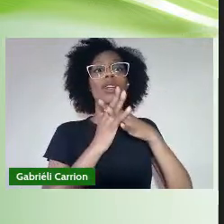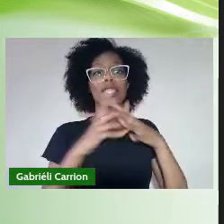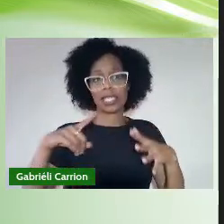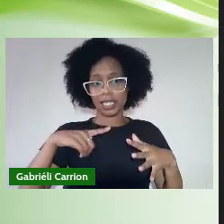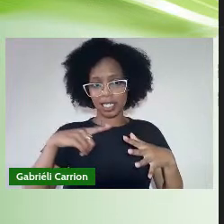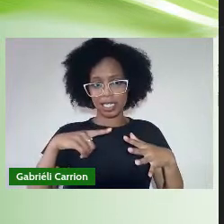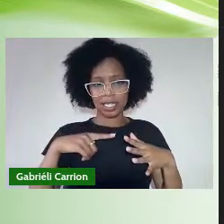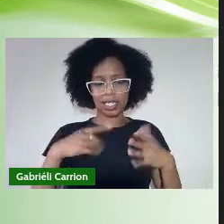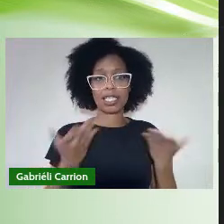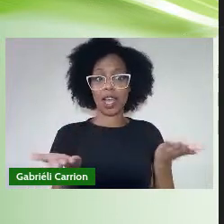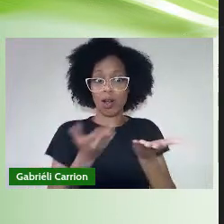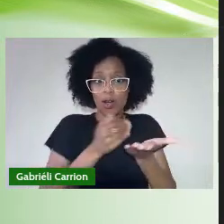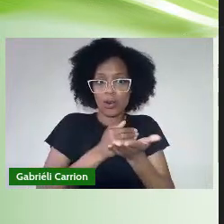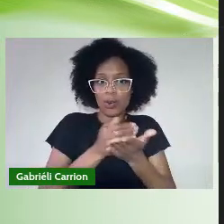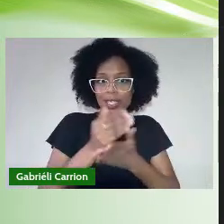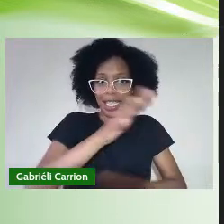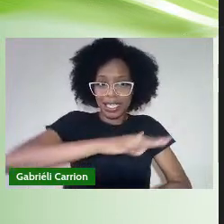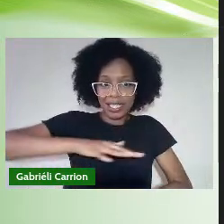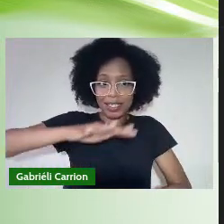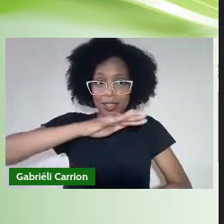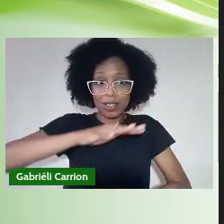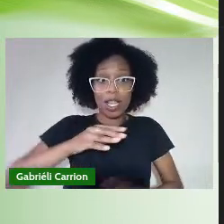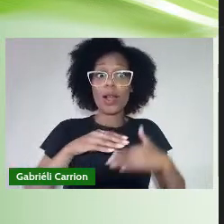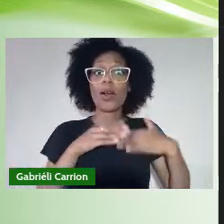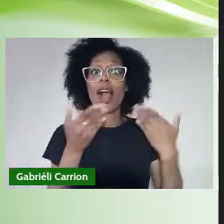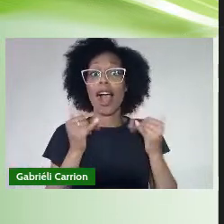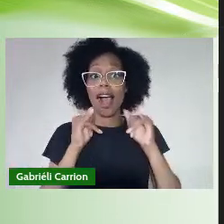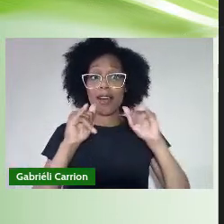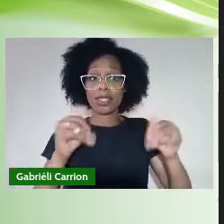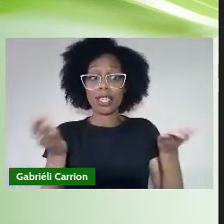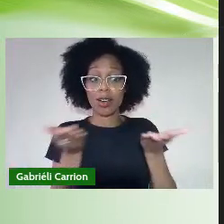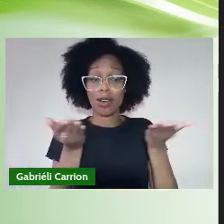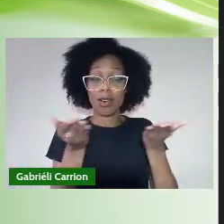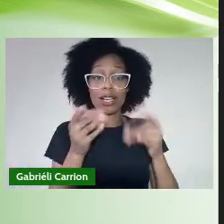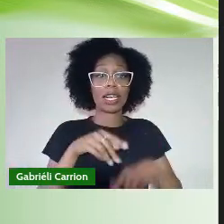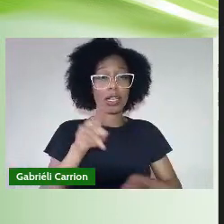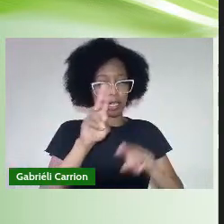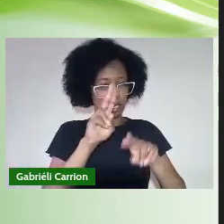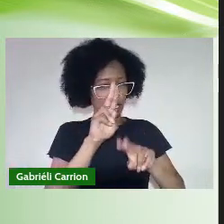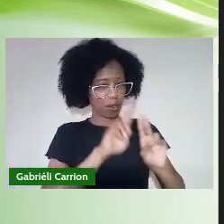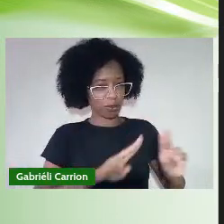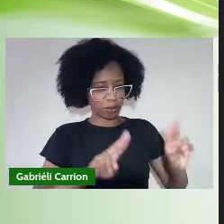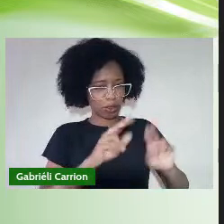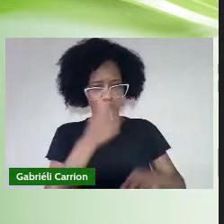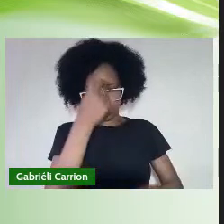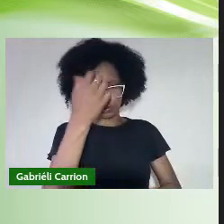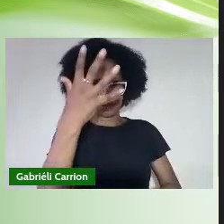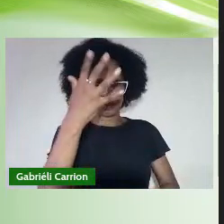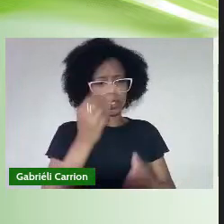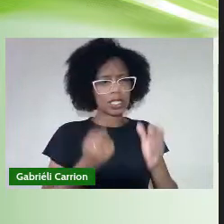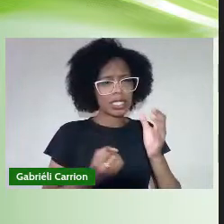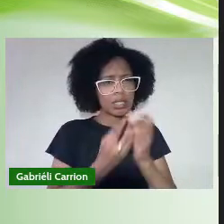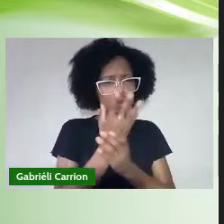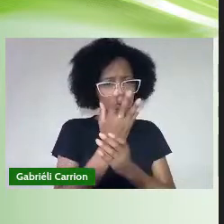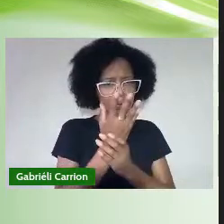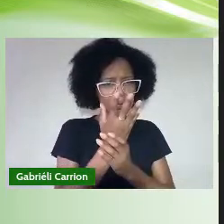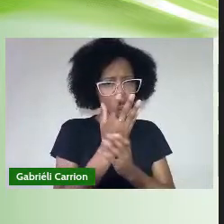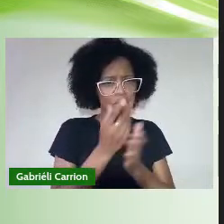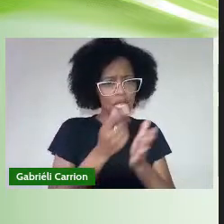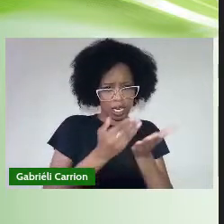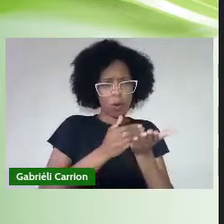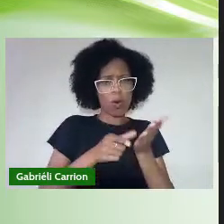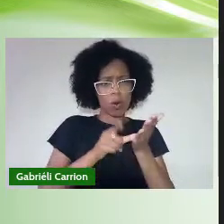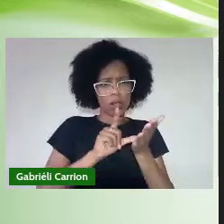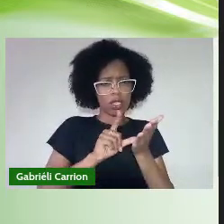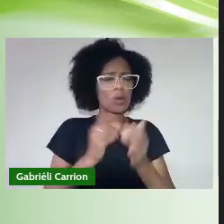Cumpre dizer Que a Universidade Federal Do Pampa Desde a sua criação Tem sido Um importante agente De